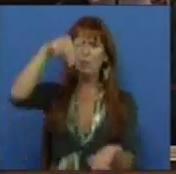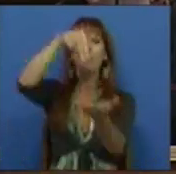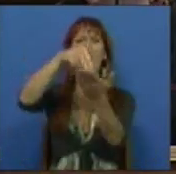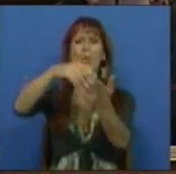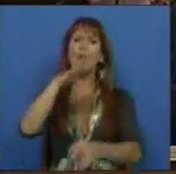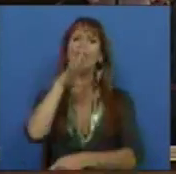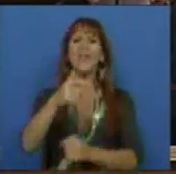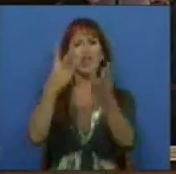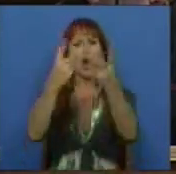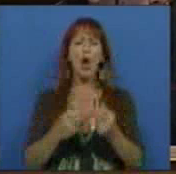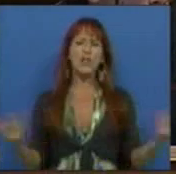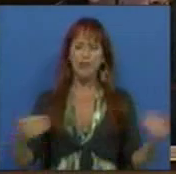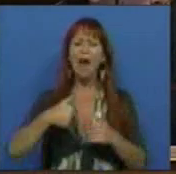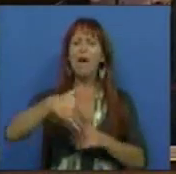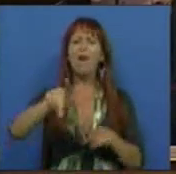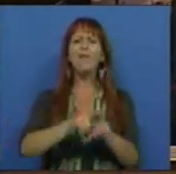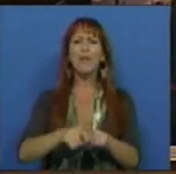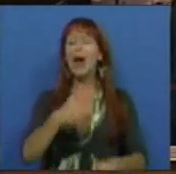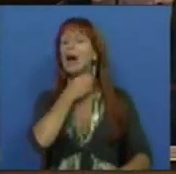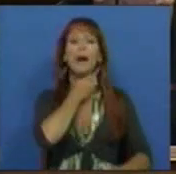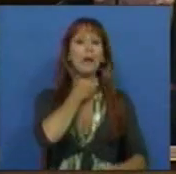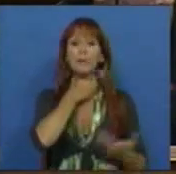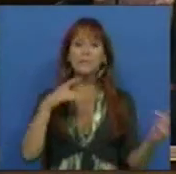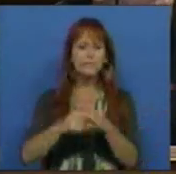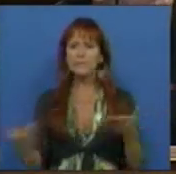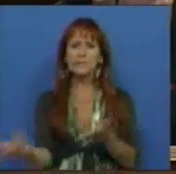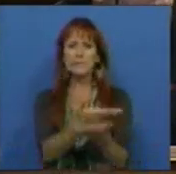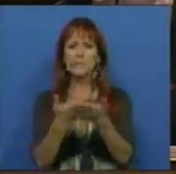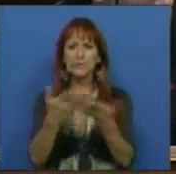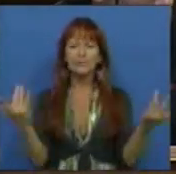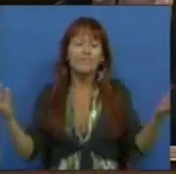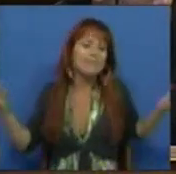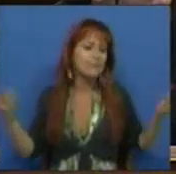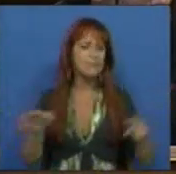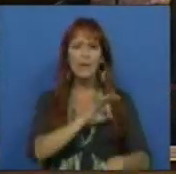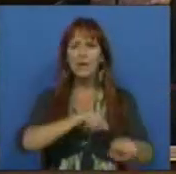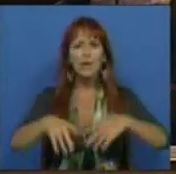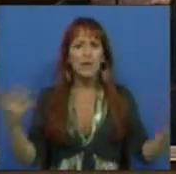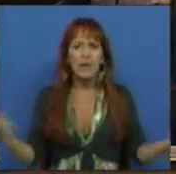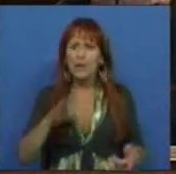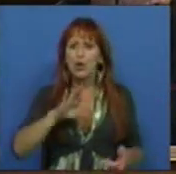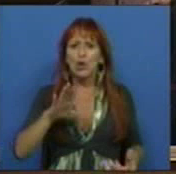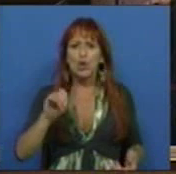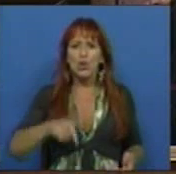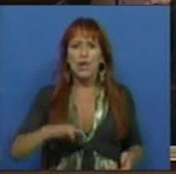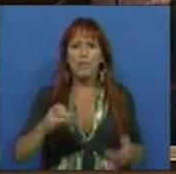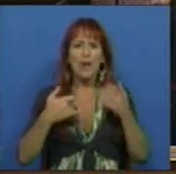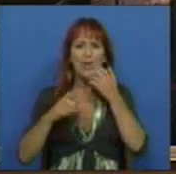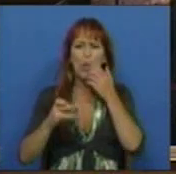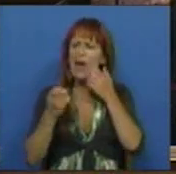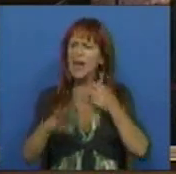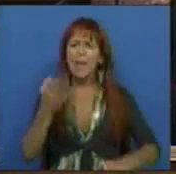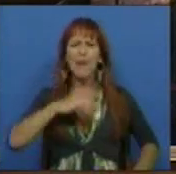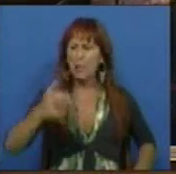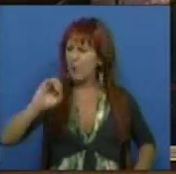Tribuna disse que o Orçamento vai asfixiar a economia. Bom, Sr. Deputado José Pedro Aguiar Branco, mas o